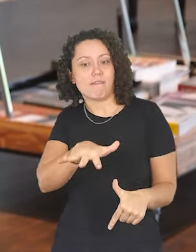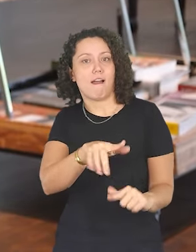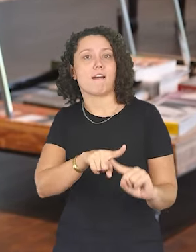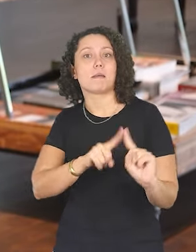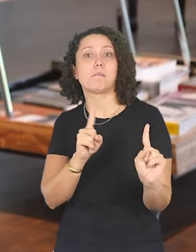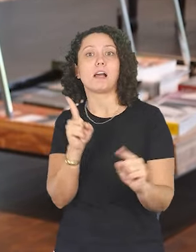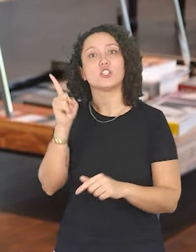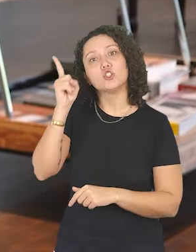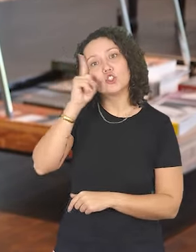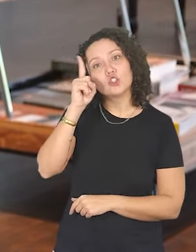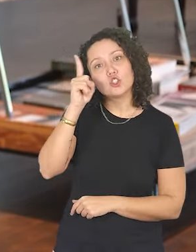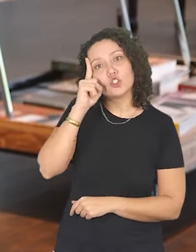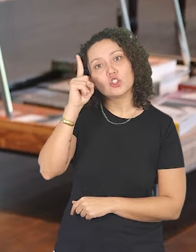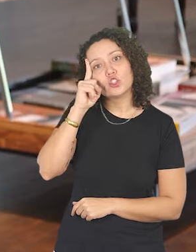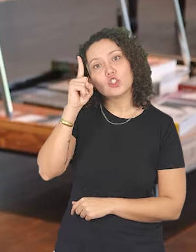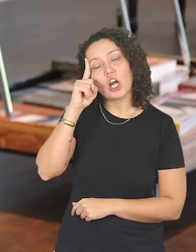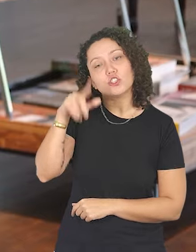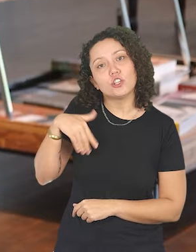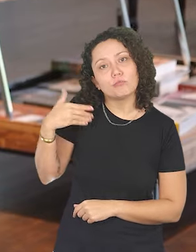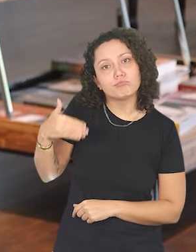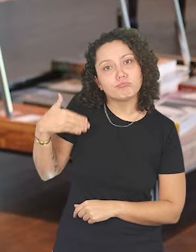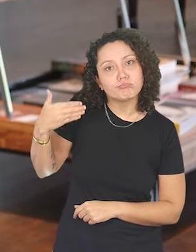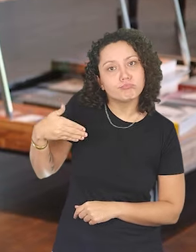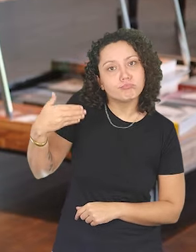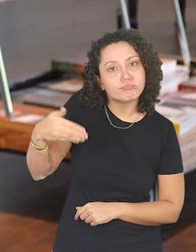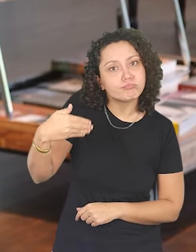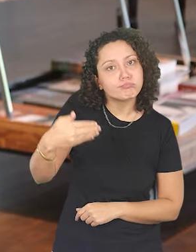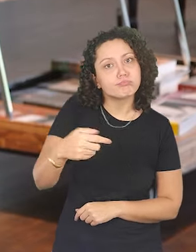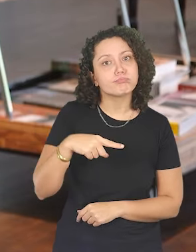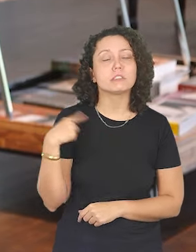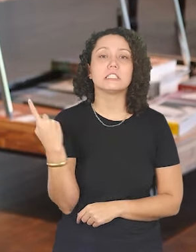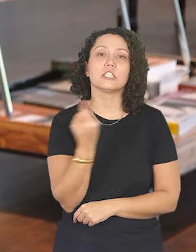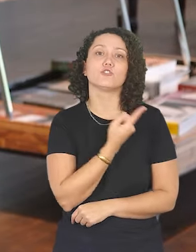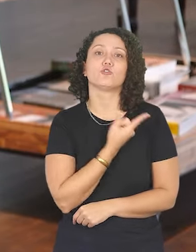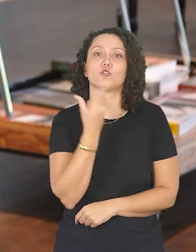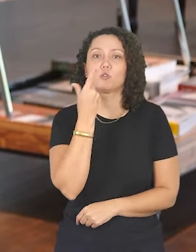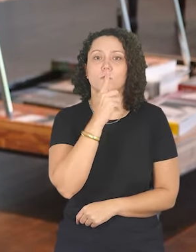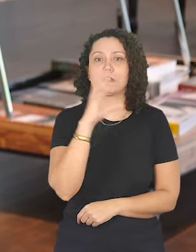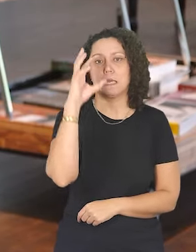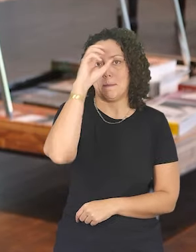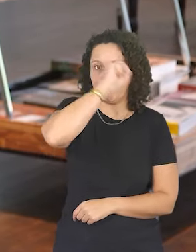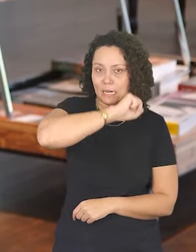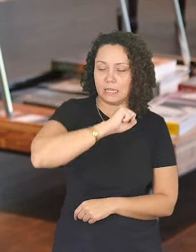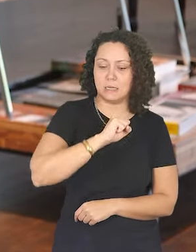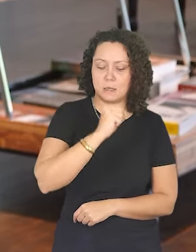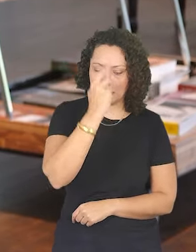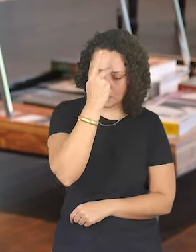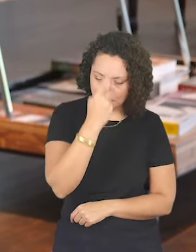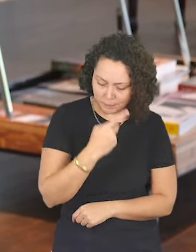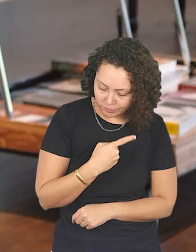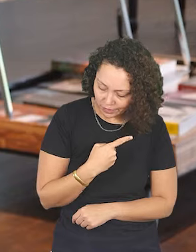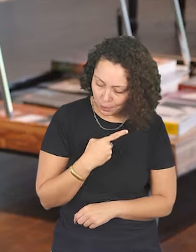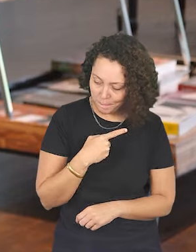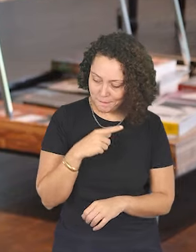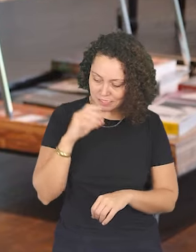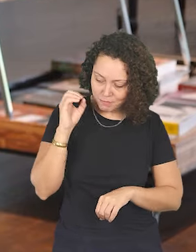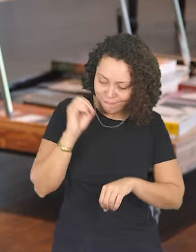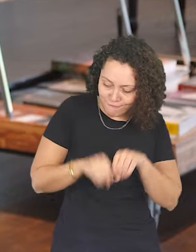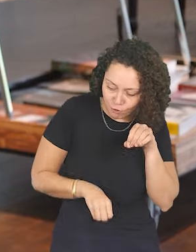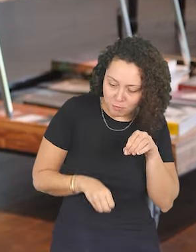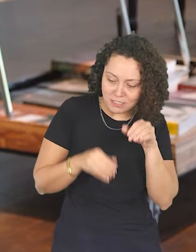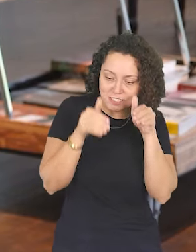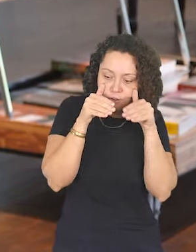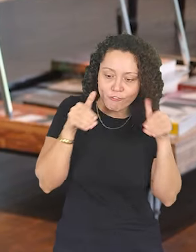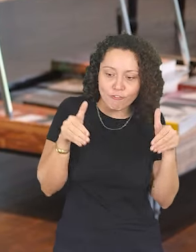mas é no dia a dia, é na prática que a gente aprende. Eu mesma não tive uma